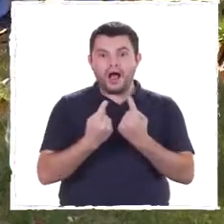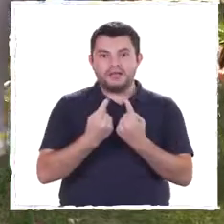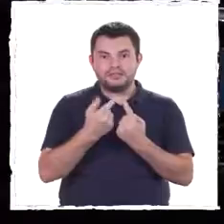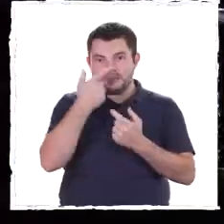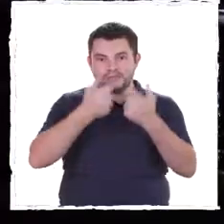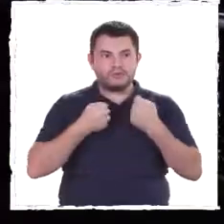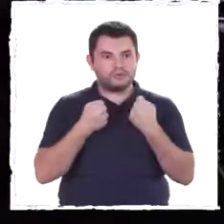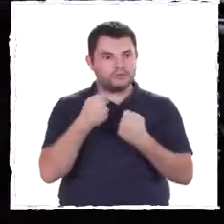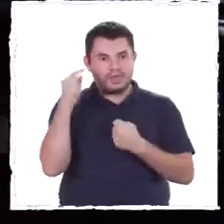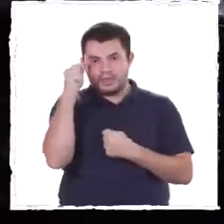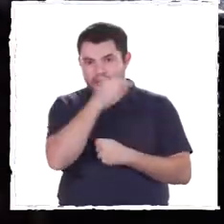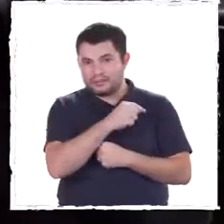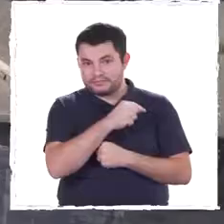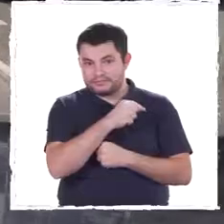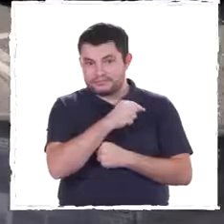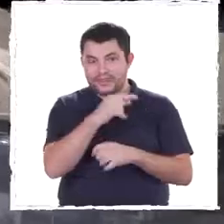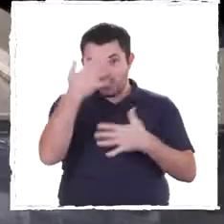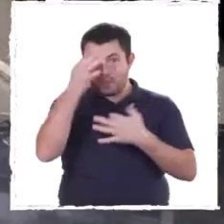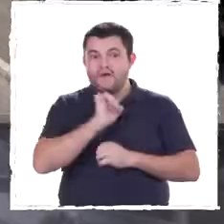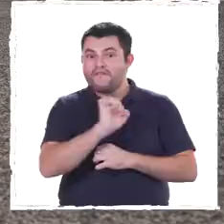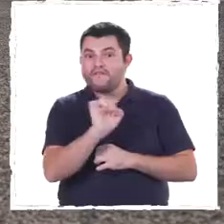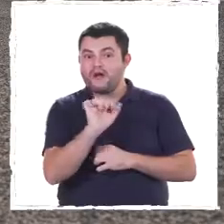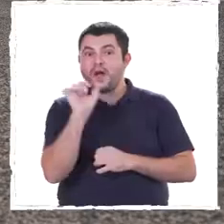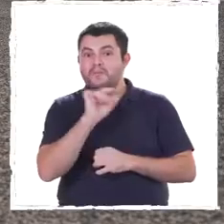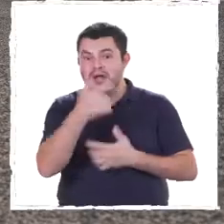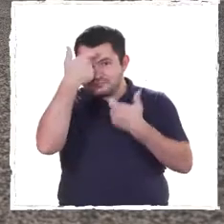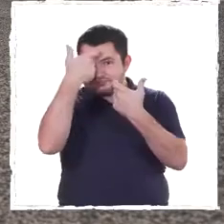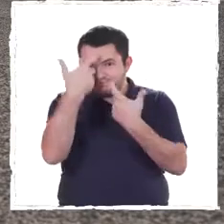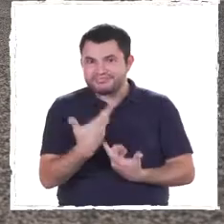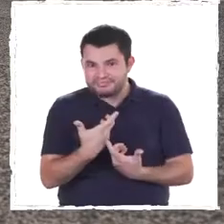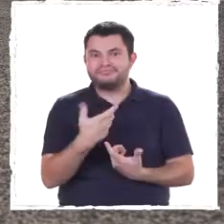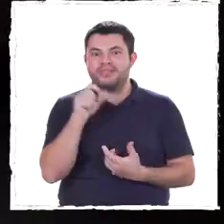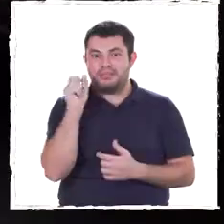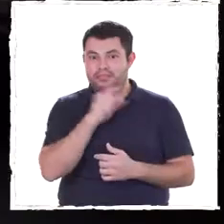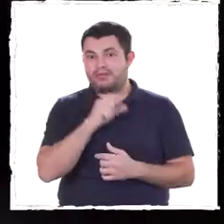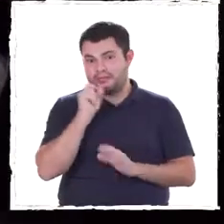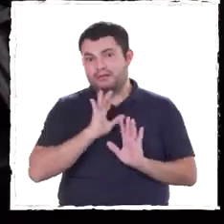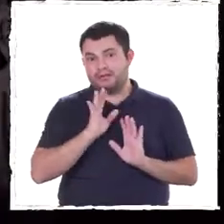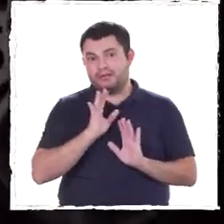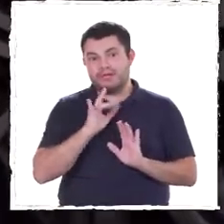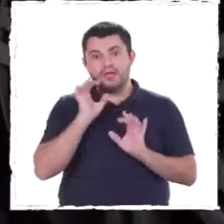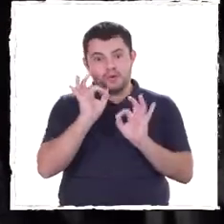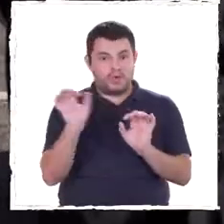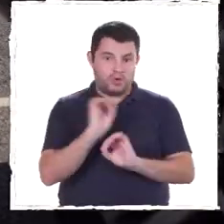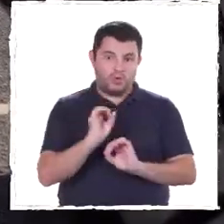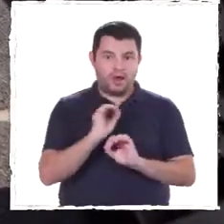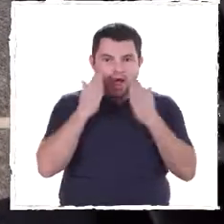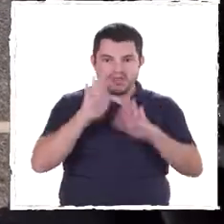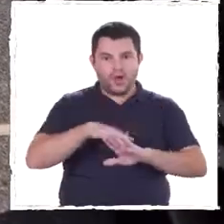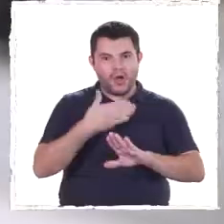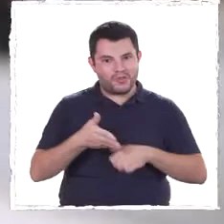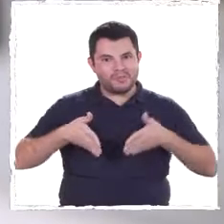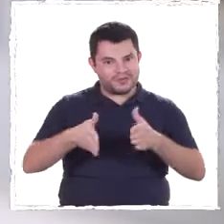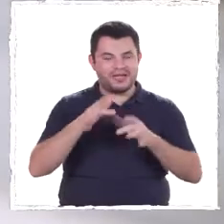E, muitas vezes, de serem vistas pelos condutores. O seu comportamento pode, por vezes, ser imprevisível e imprudente.